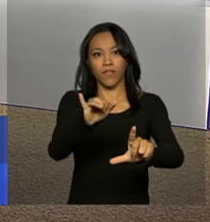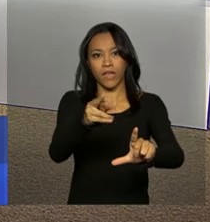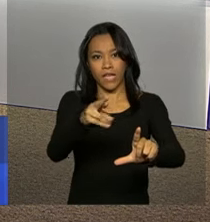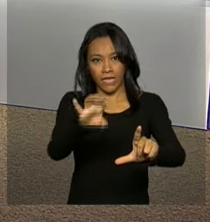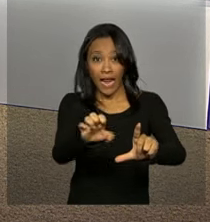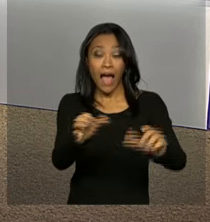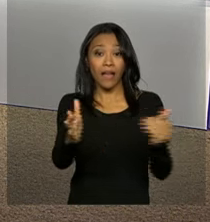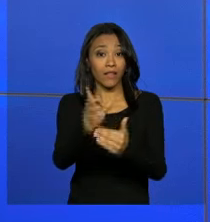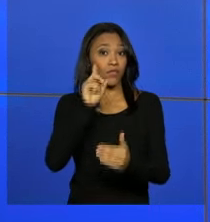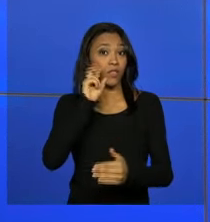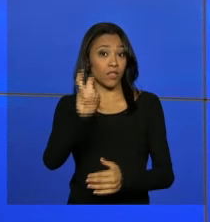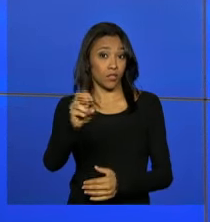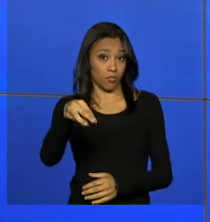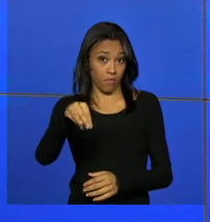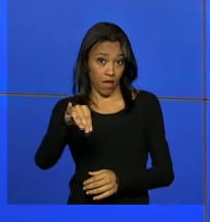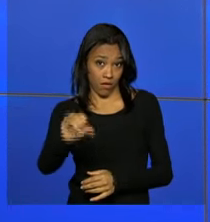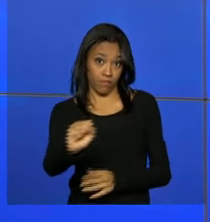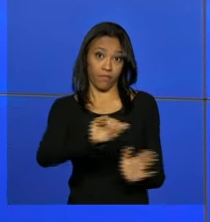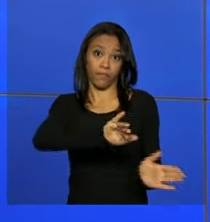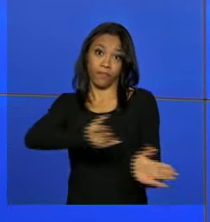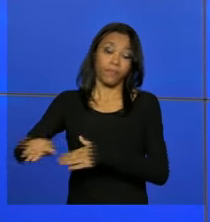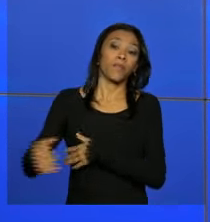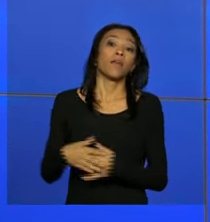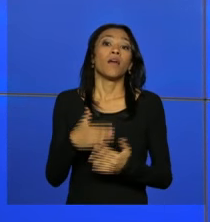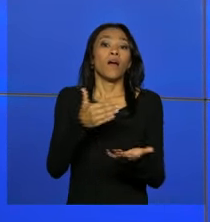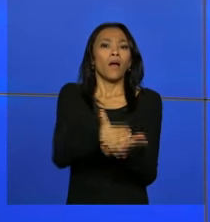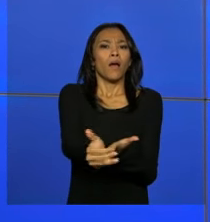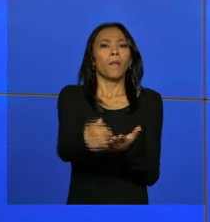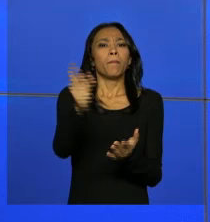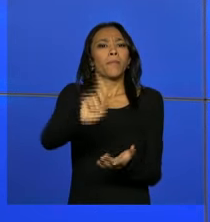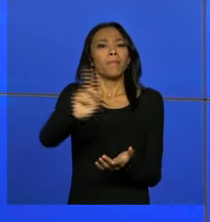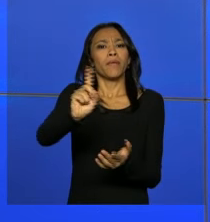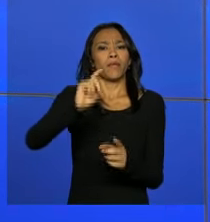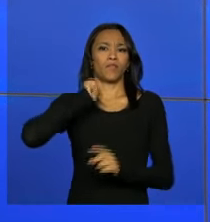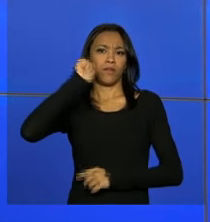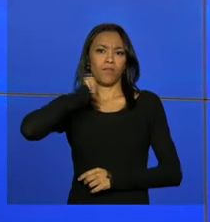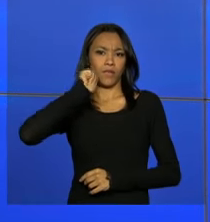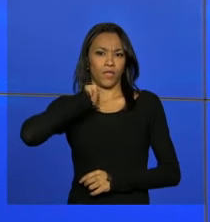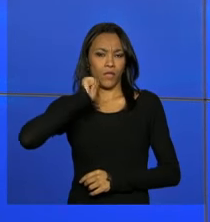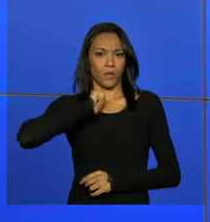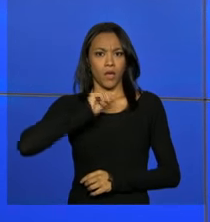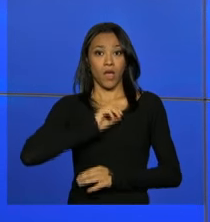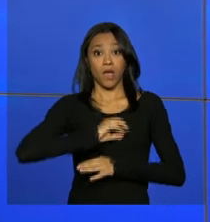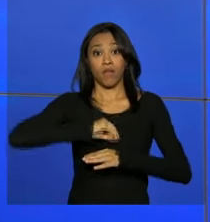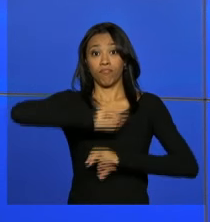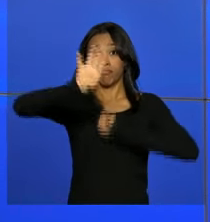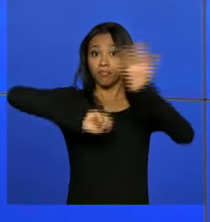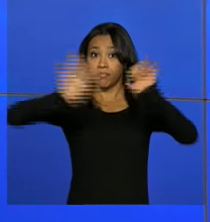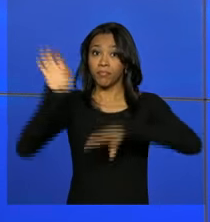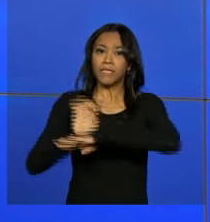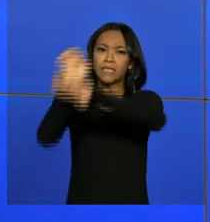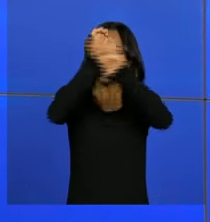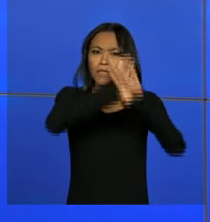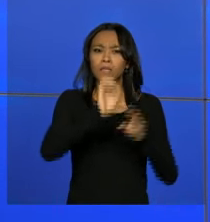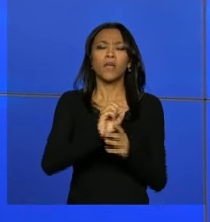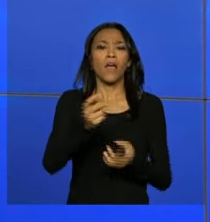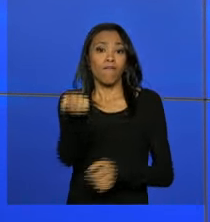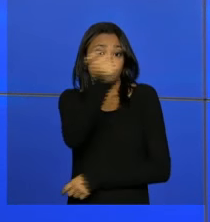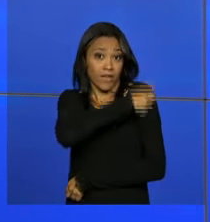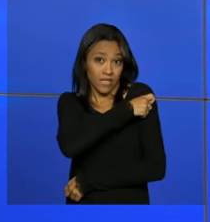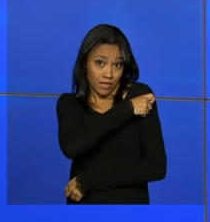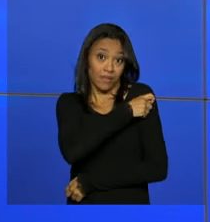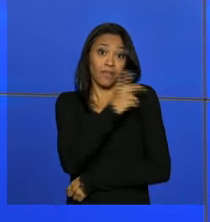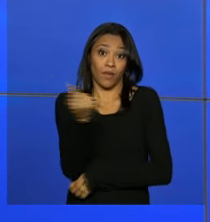5 de maio. A partir de 1º de abril será enviada a todos os estados do país a vacina contra a gripe.